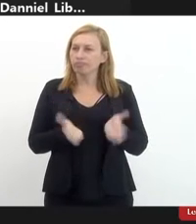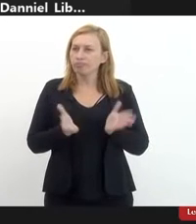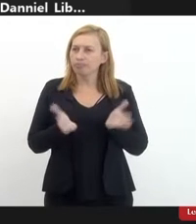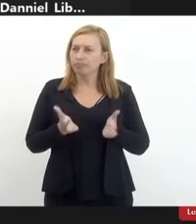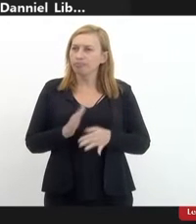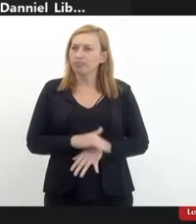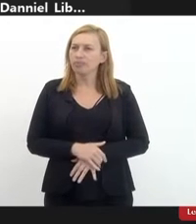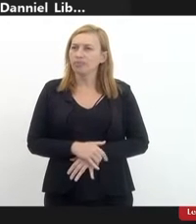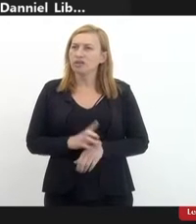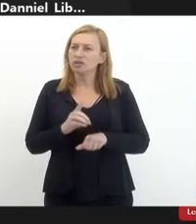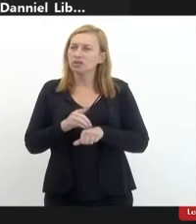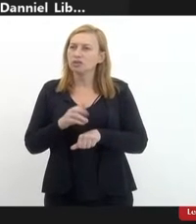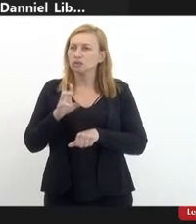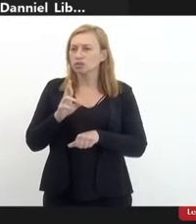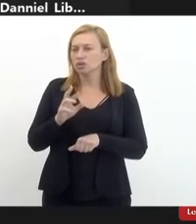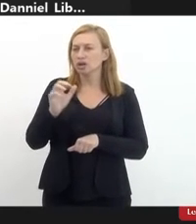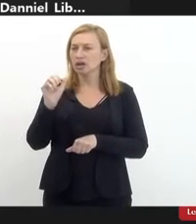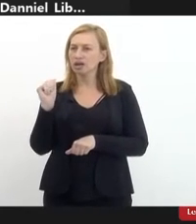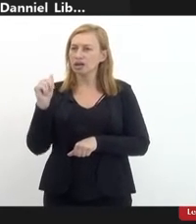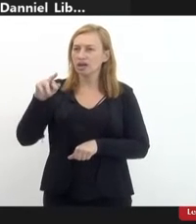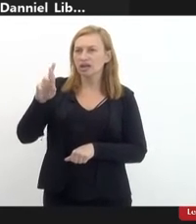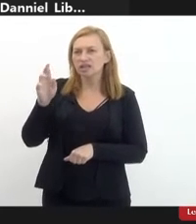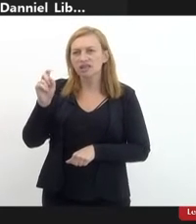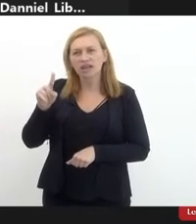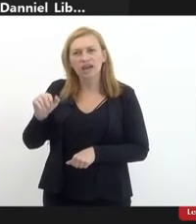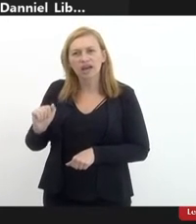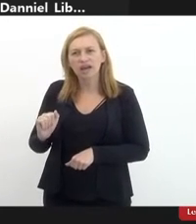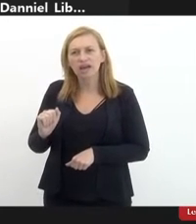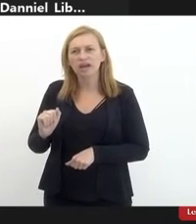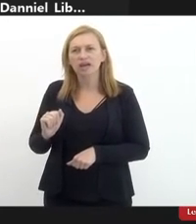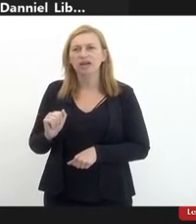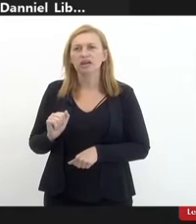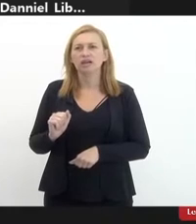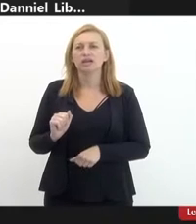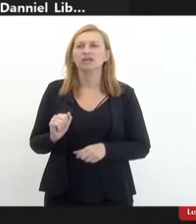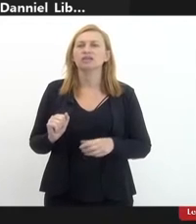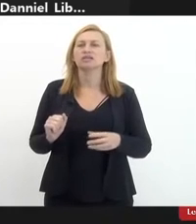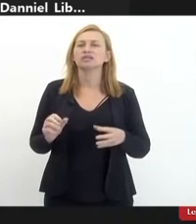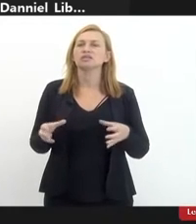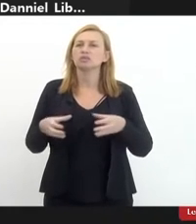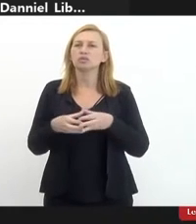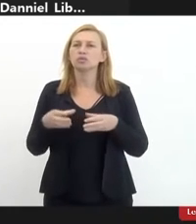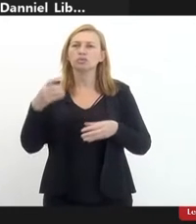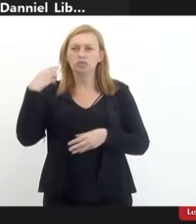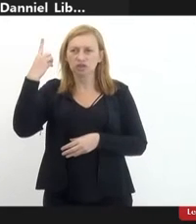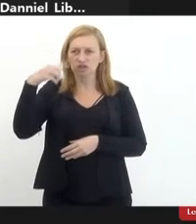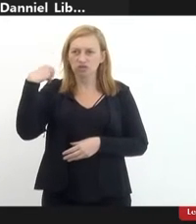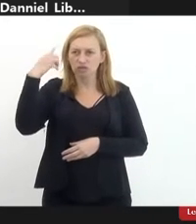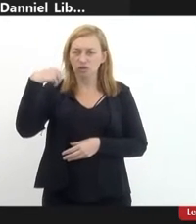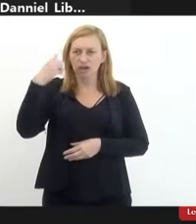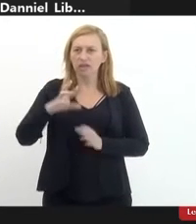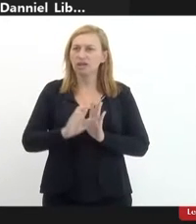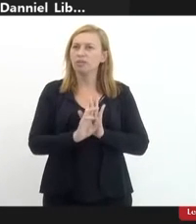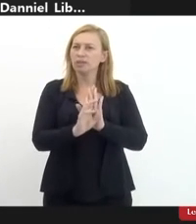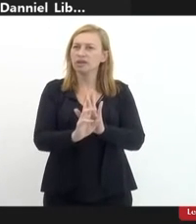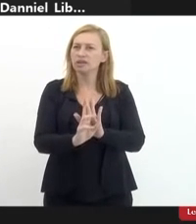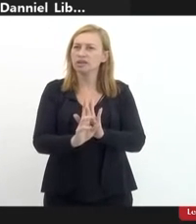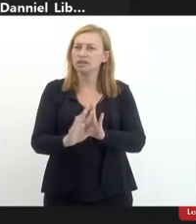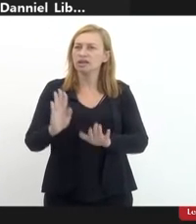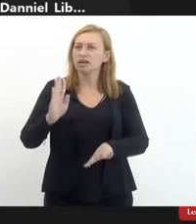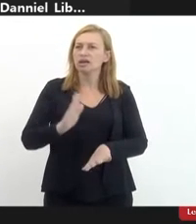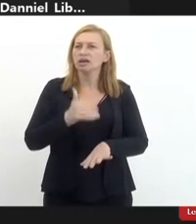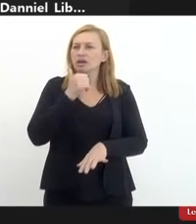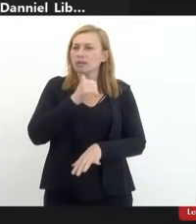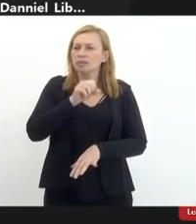a doutora Andréia Buzade, que é da Ordem dos Advogados e representa mães de